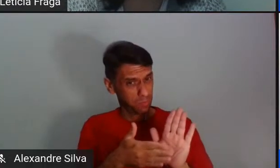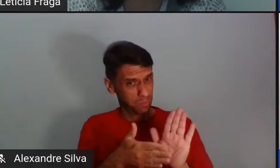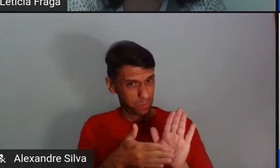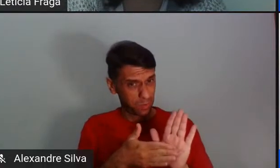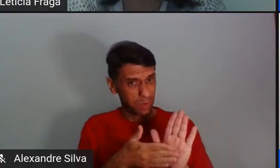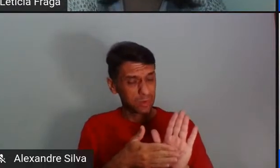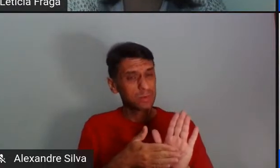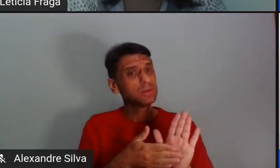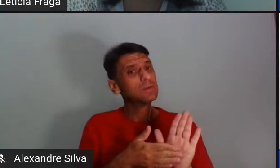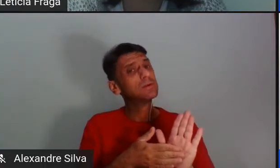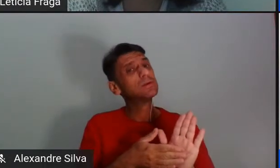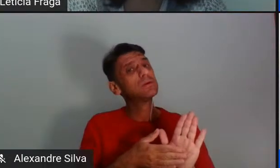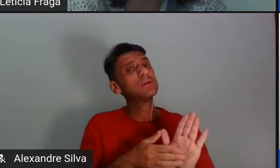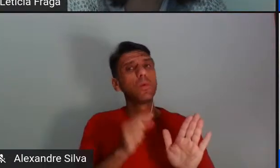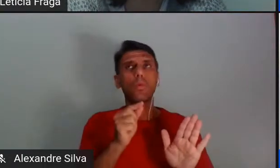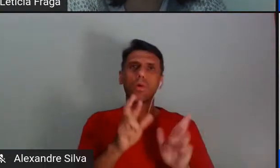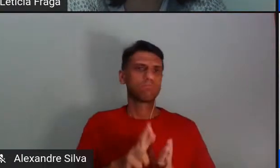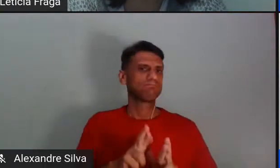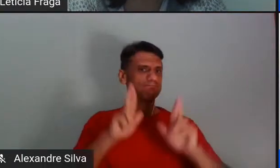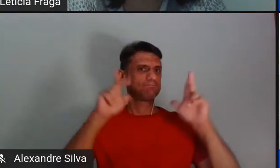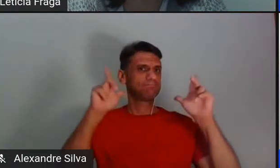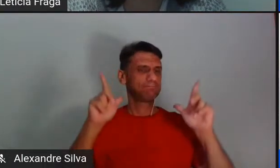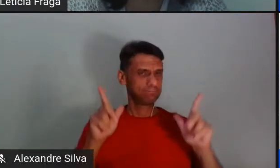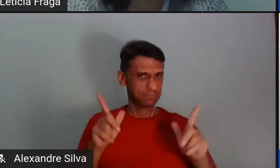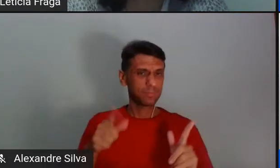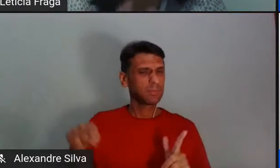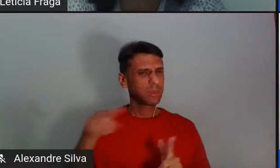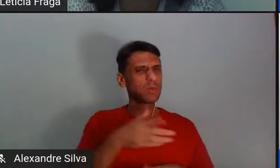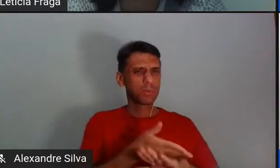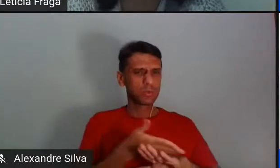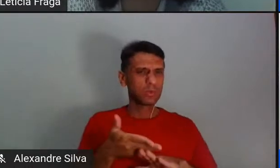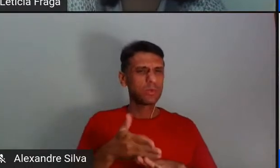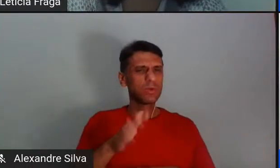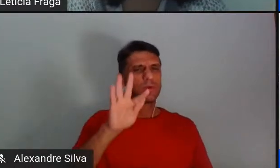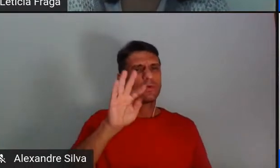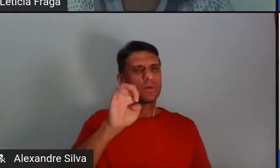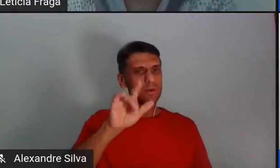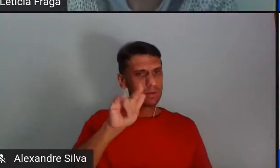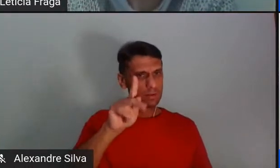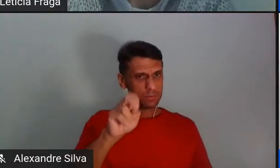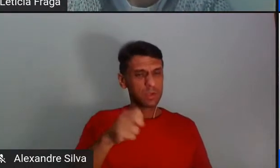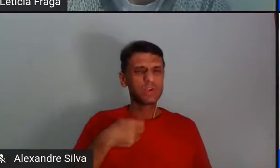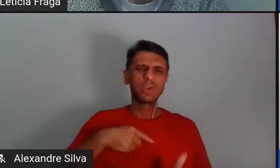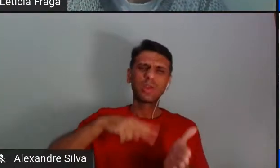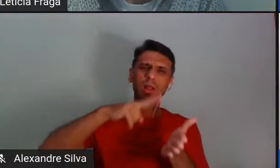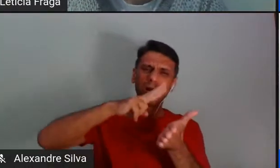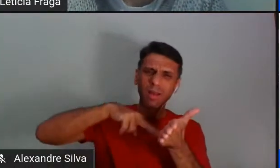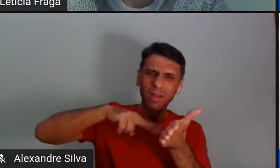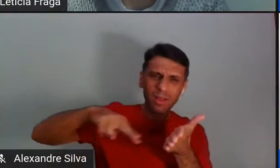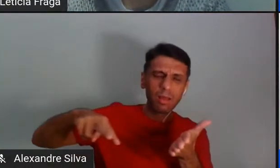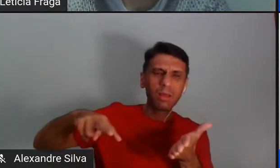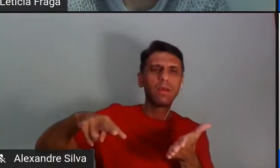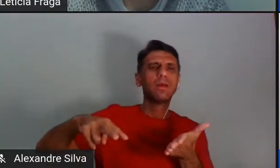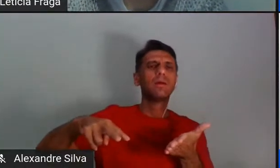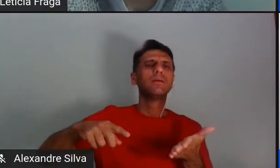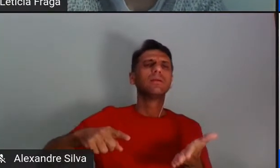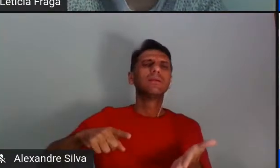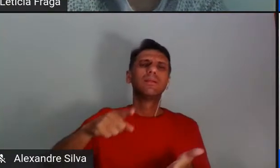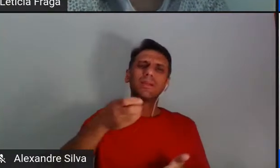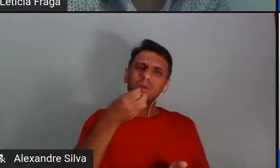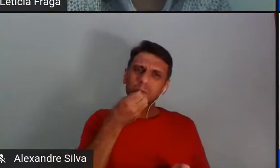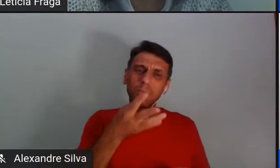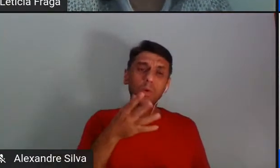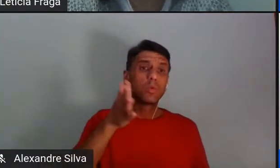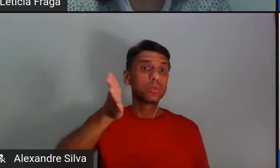Eu costumo dizer para o Felipe assim, nossa, a gente lê tanto, é tão fácil colocar isso no discurso da gente, mas como é difícil trazer para a